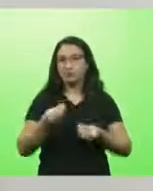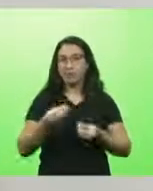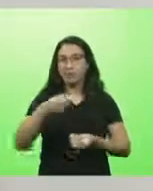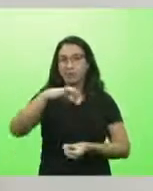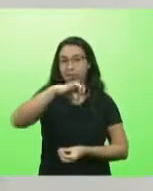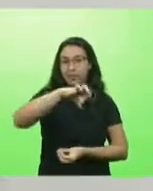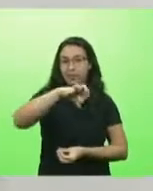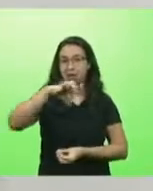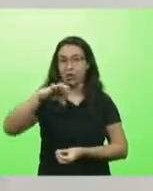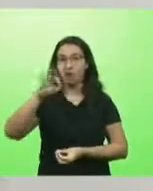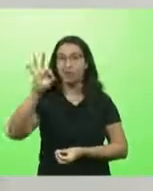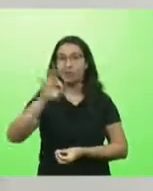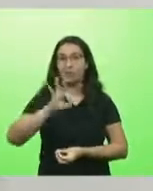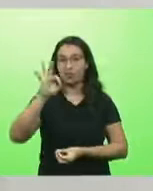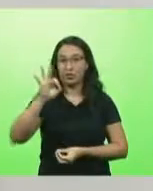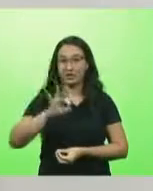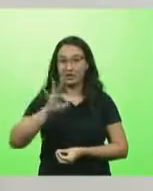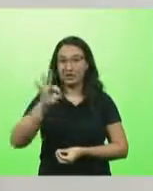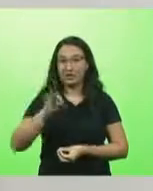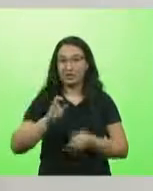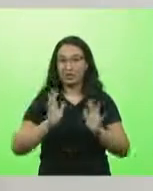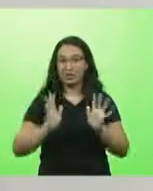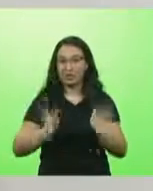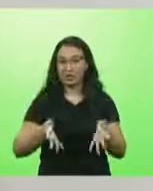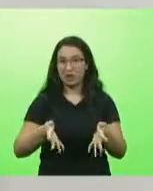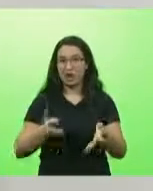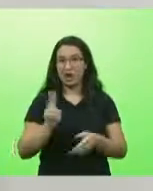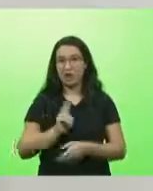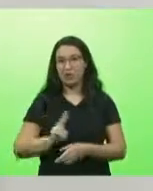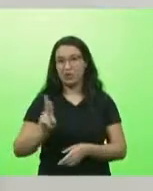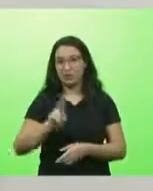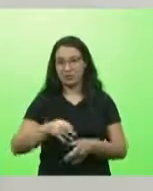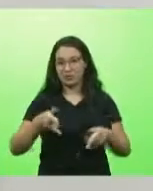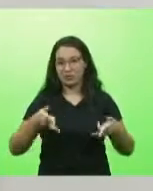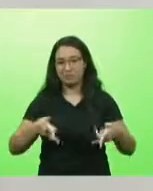99% das vagas de UTI ocupadas.